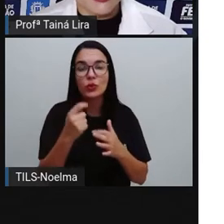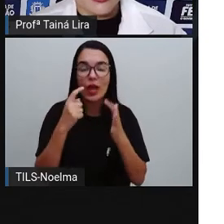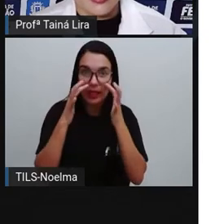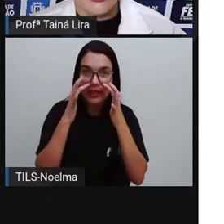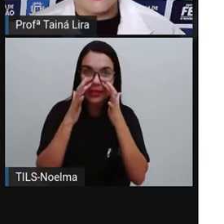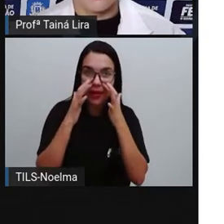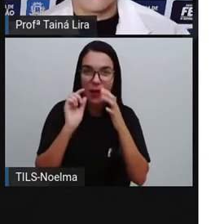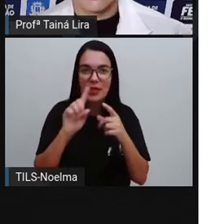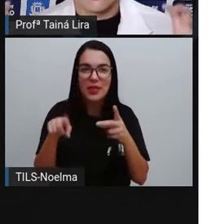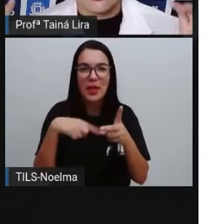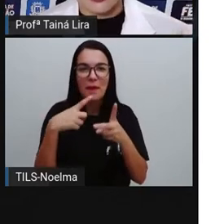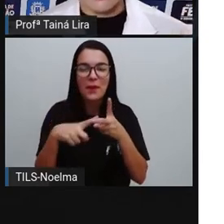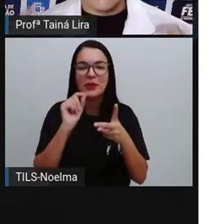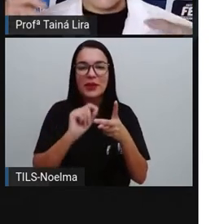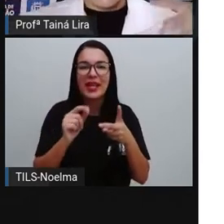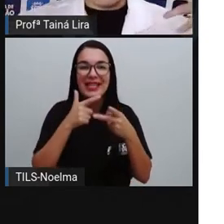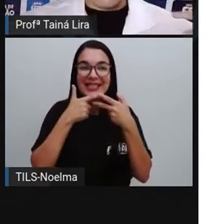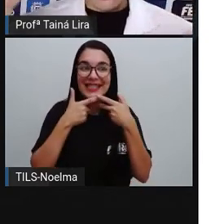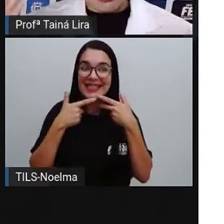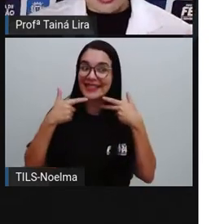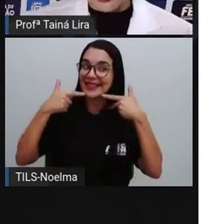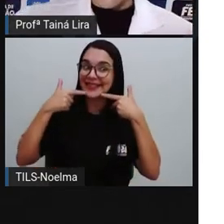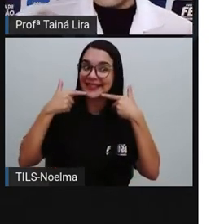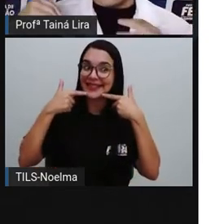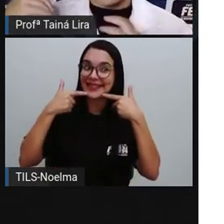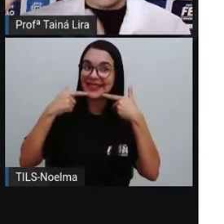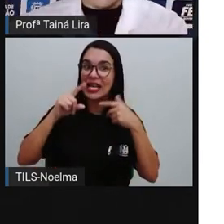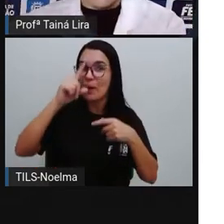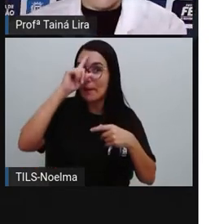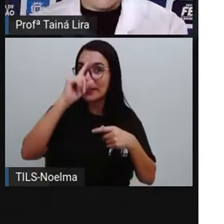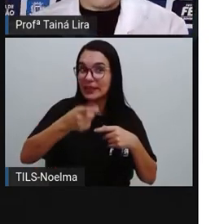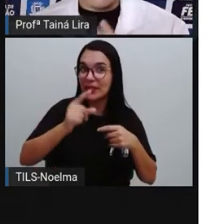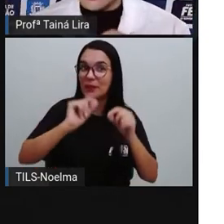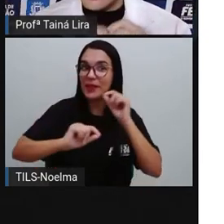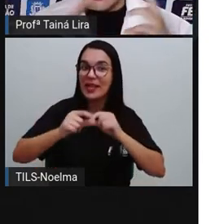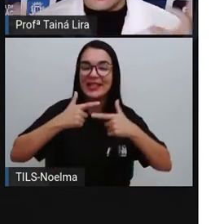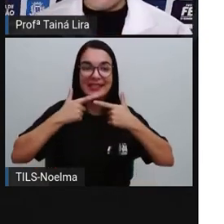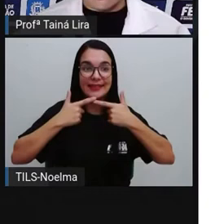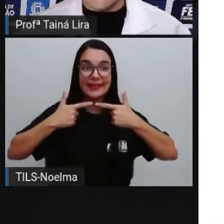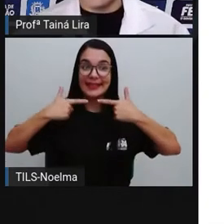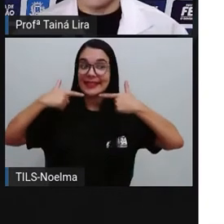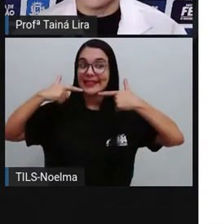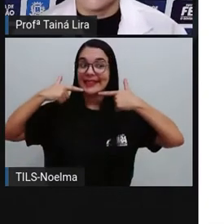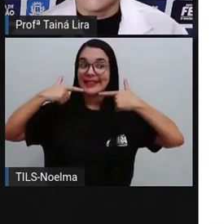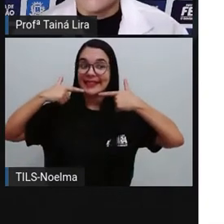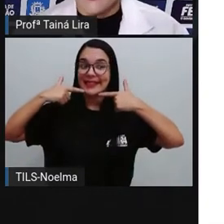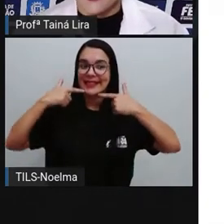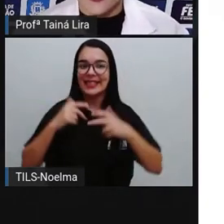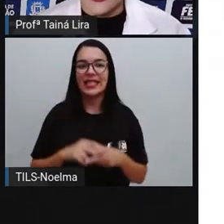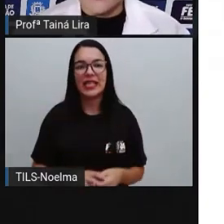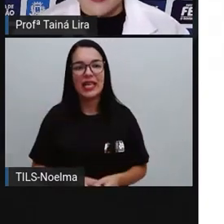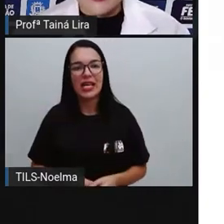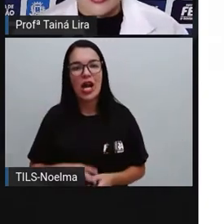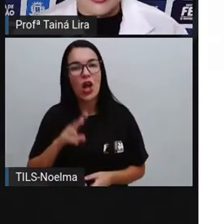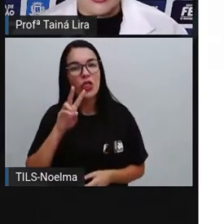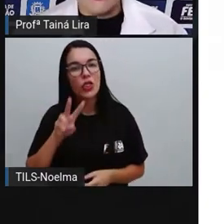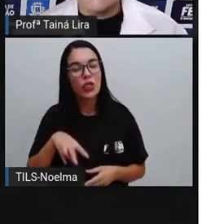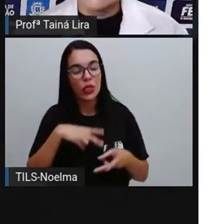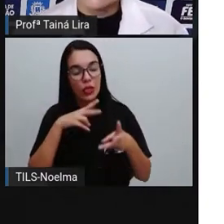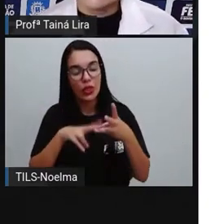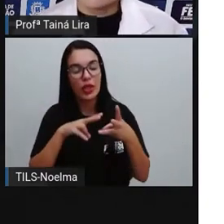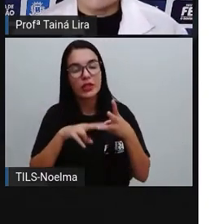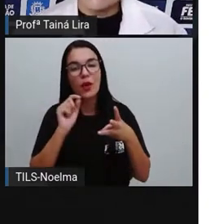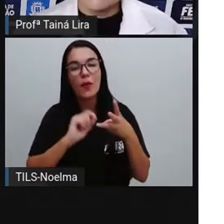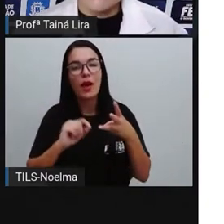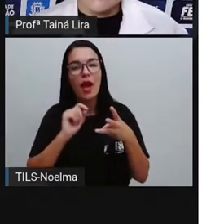Sorriam, né? Ou seja, se preparar ali, fazer a pose que você quer, né? Que fique ali na foto. Olha o passarinho.